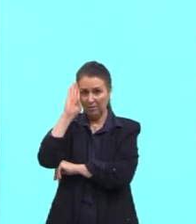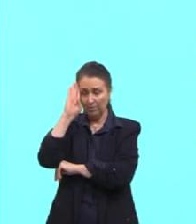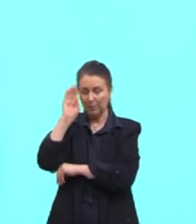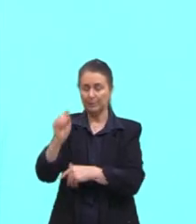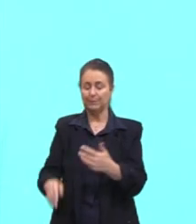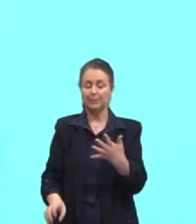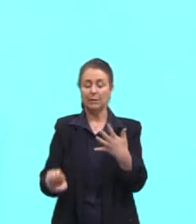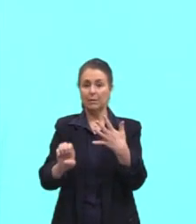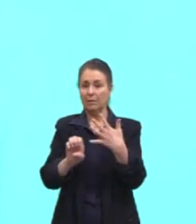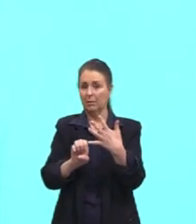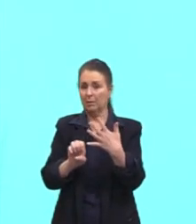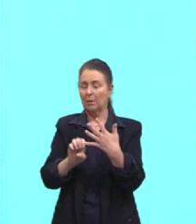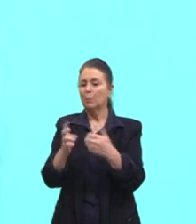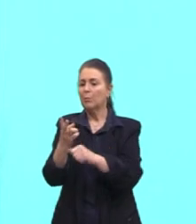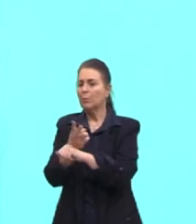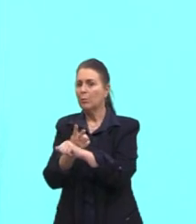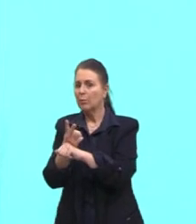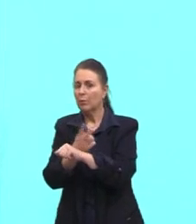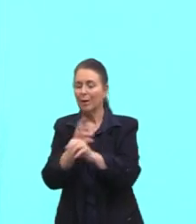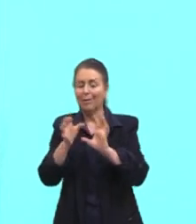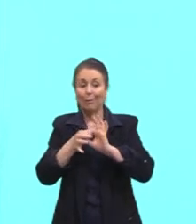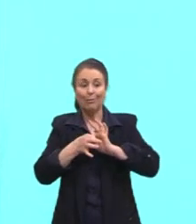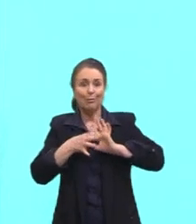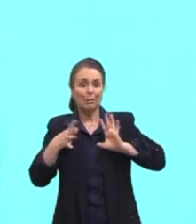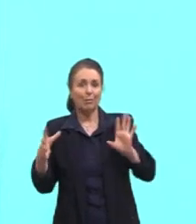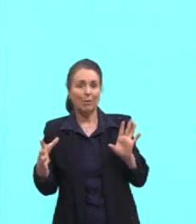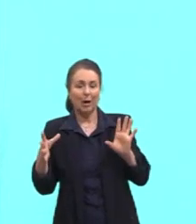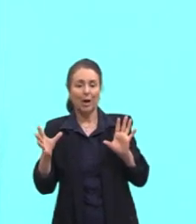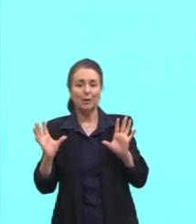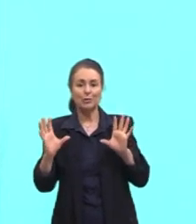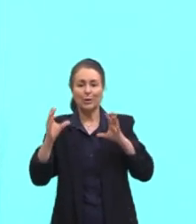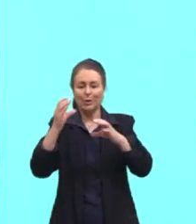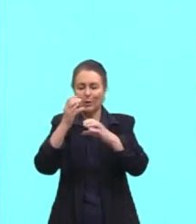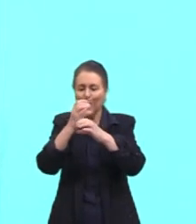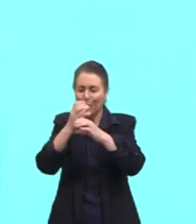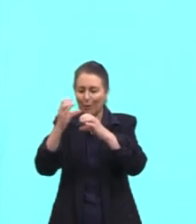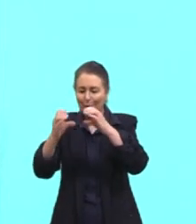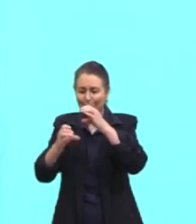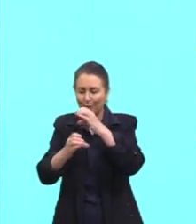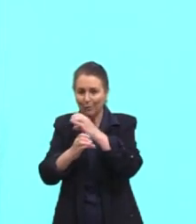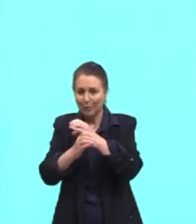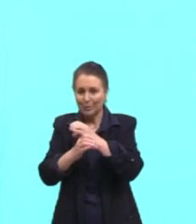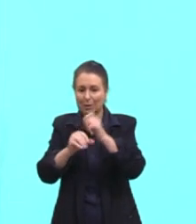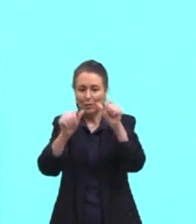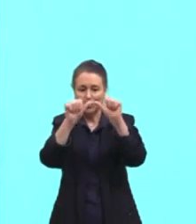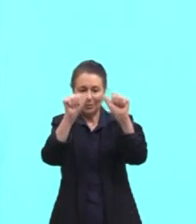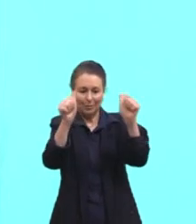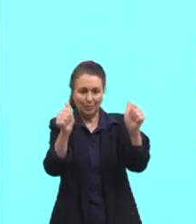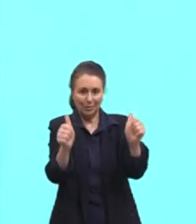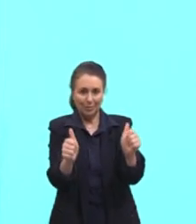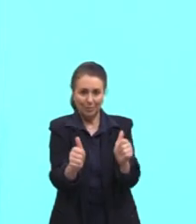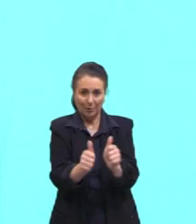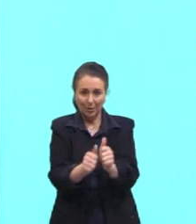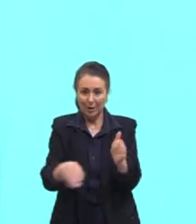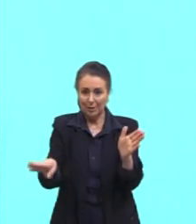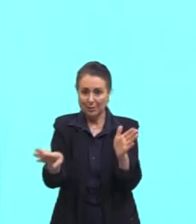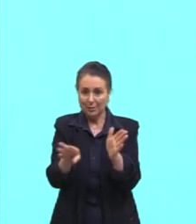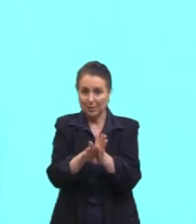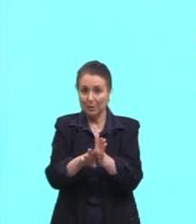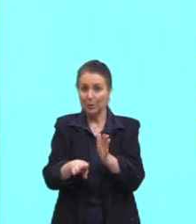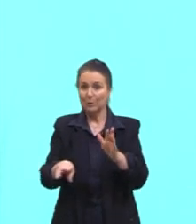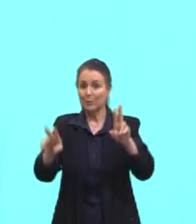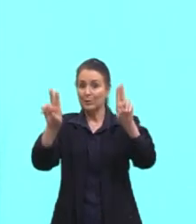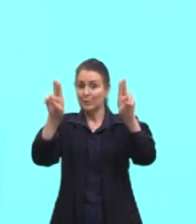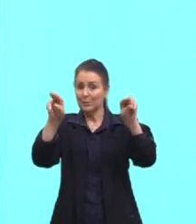alternativa E. Buscaram a liberdade na composição de suas figuras, respeitando limites de temas abordados?